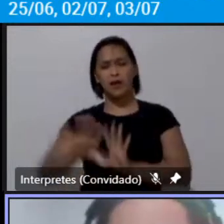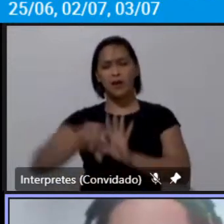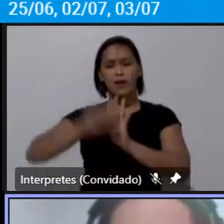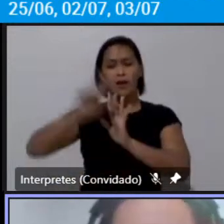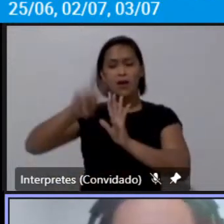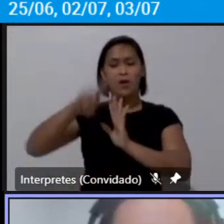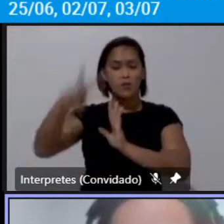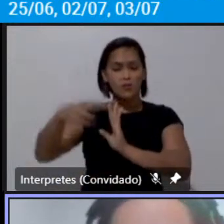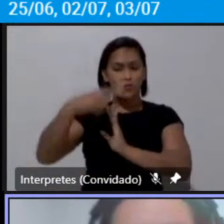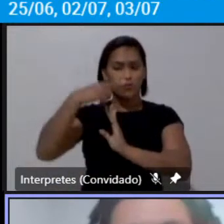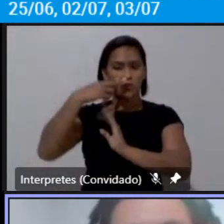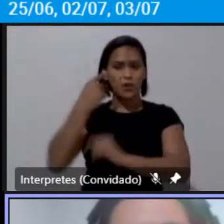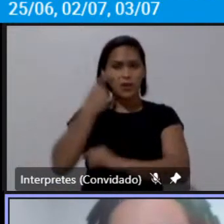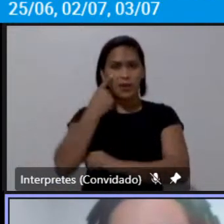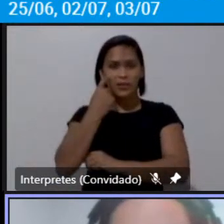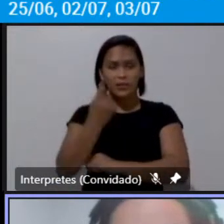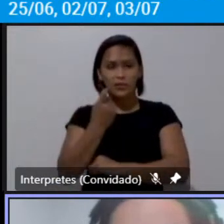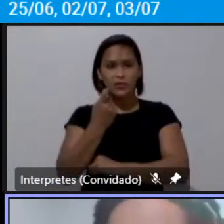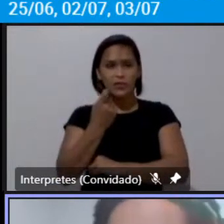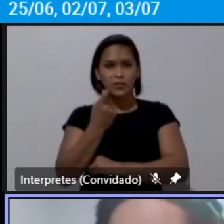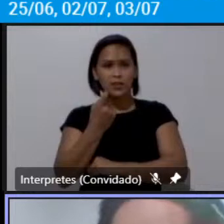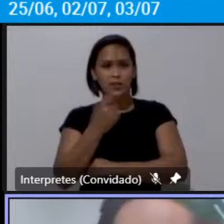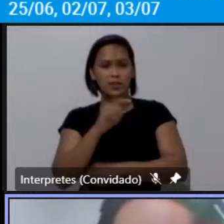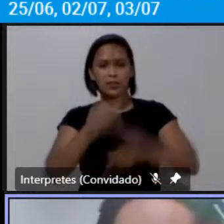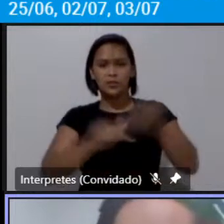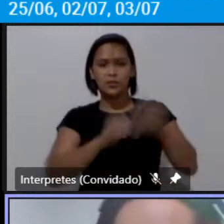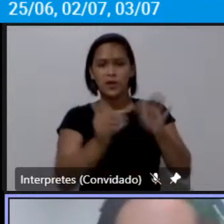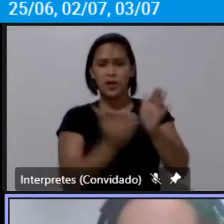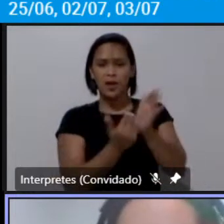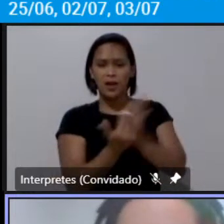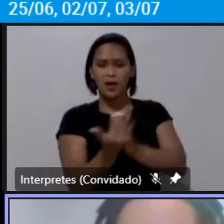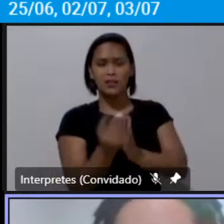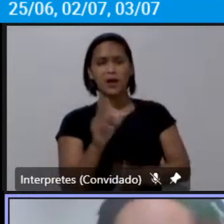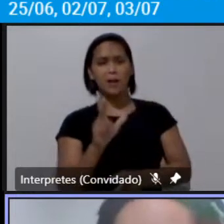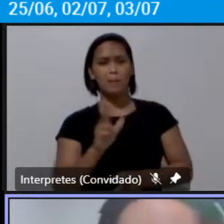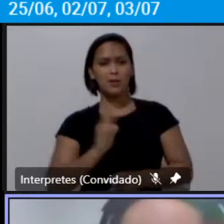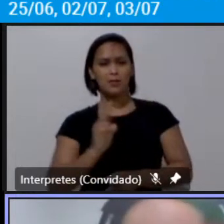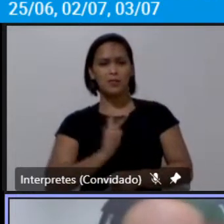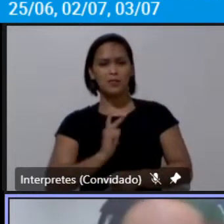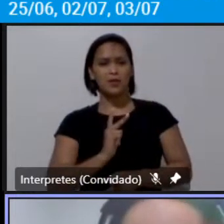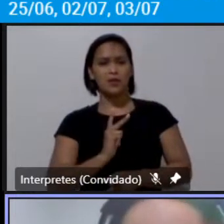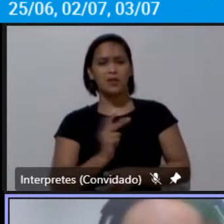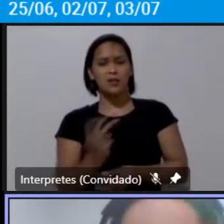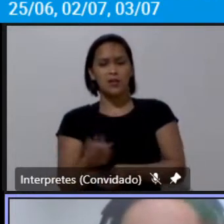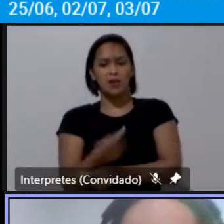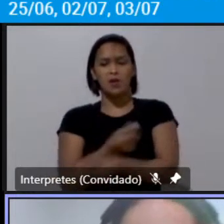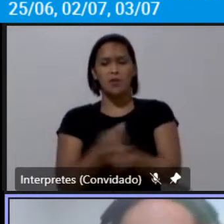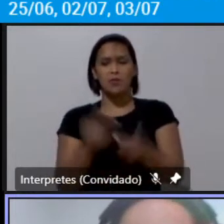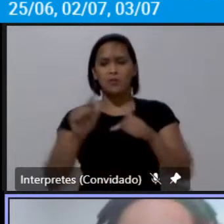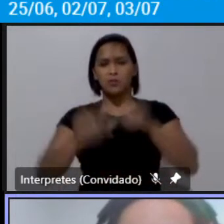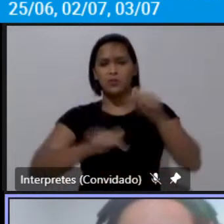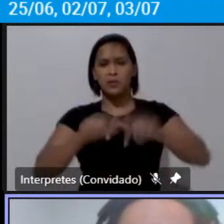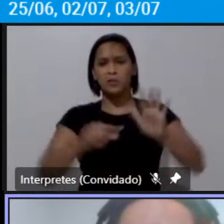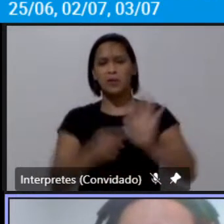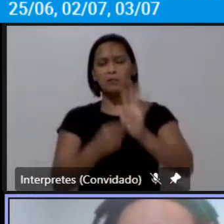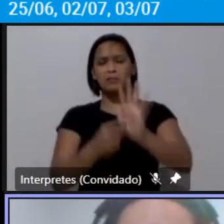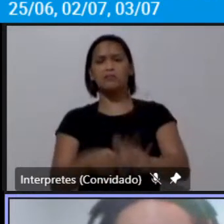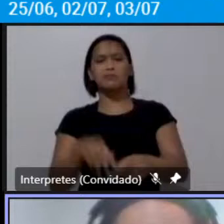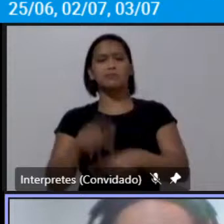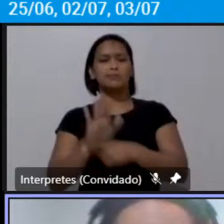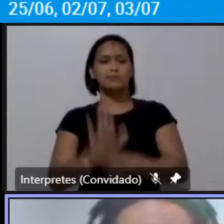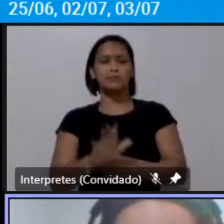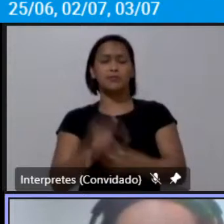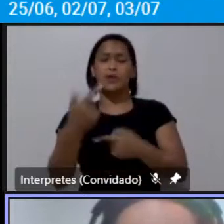o interesse de atuação da iniciativa privada para na prestação desses serviços né o